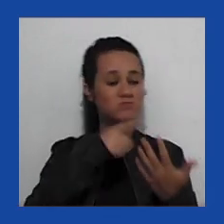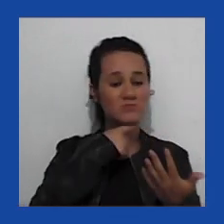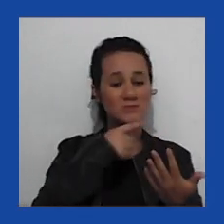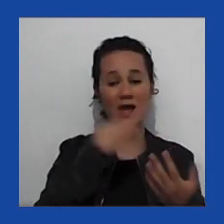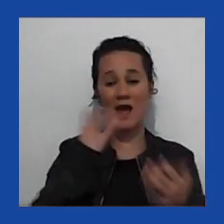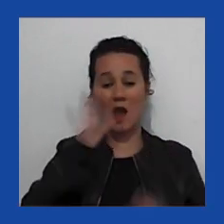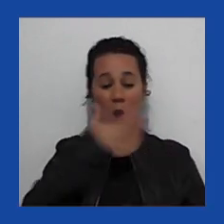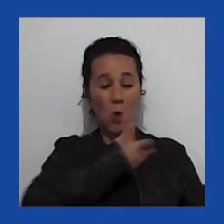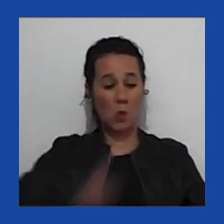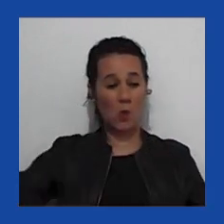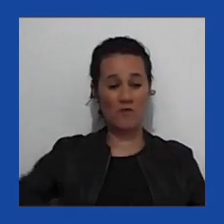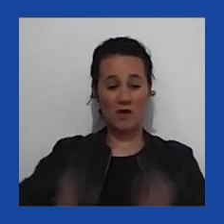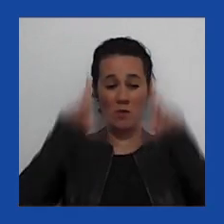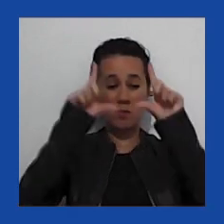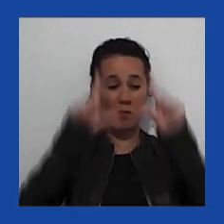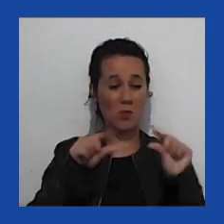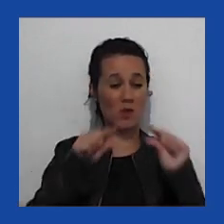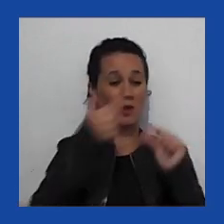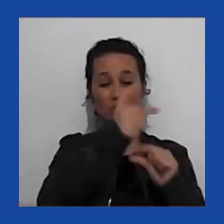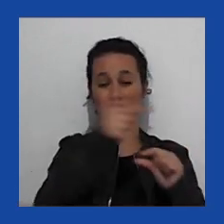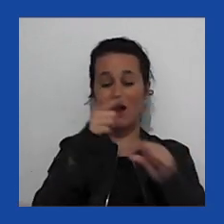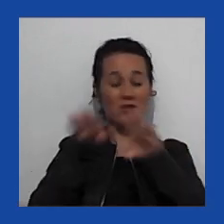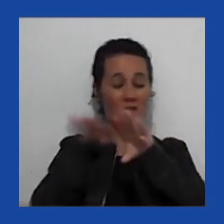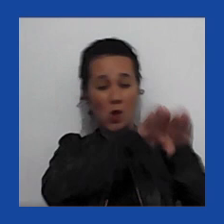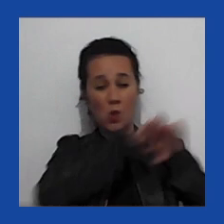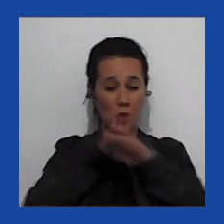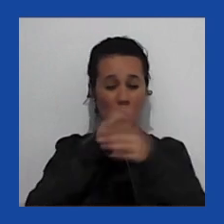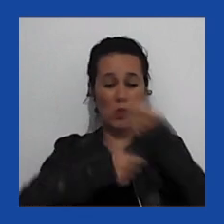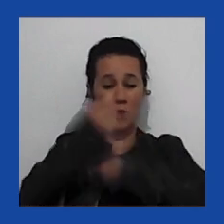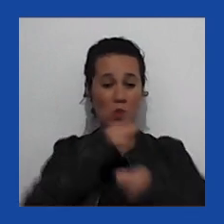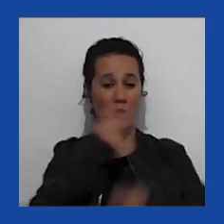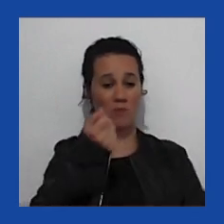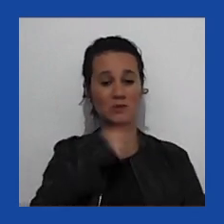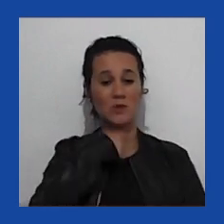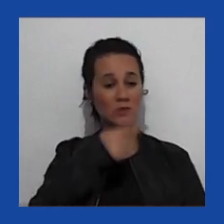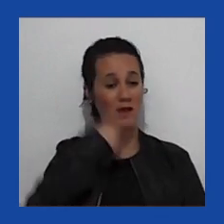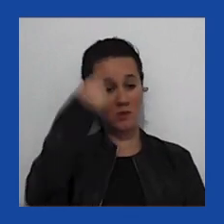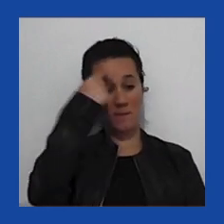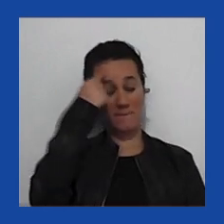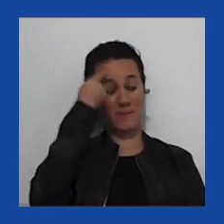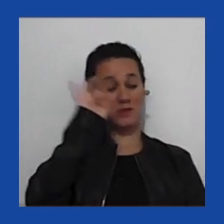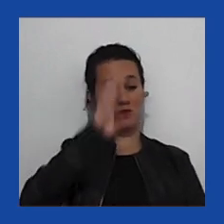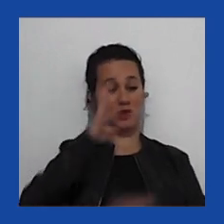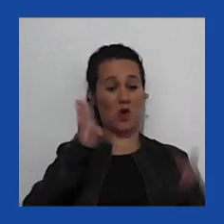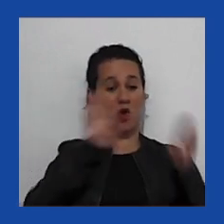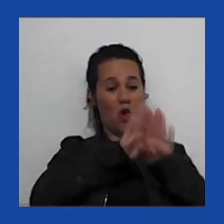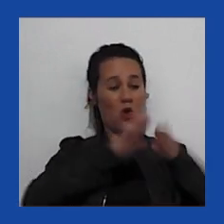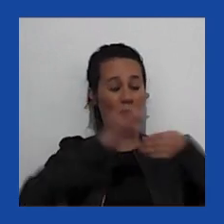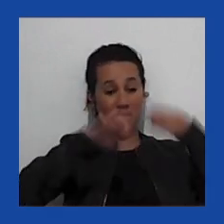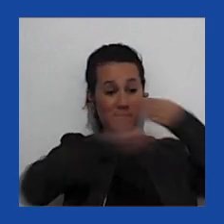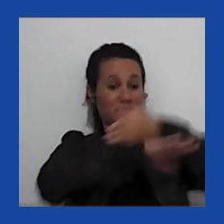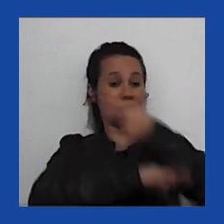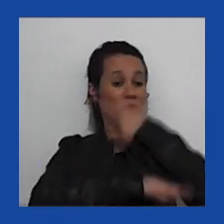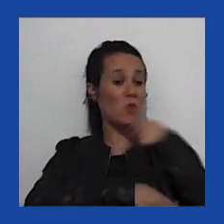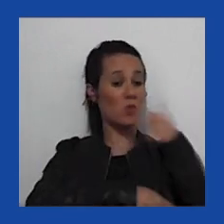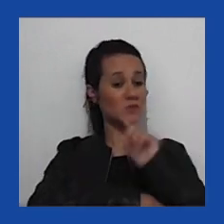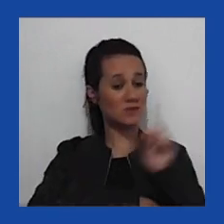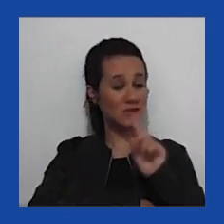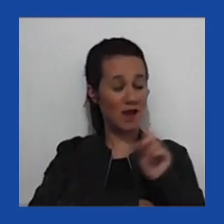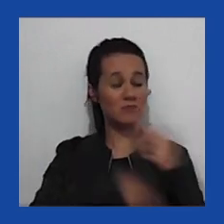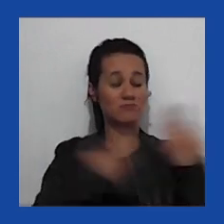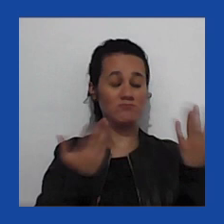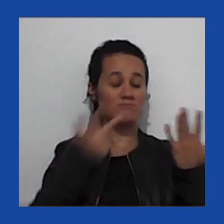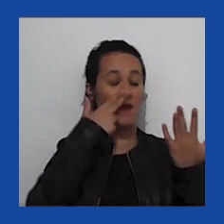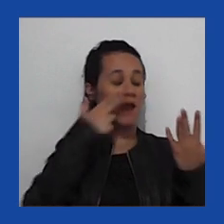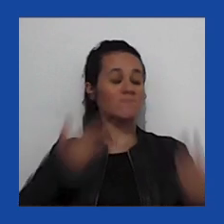pode diminuir a desigualdade econômica, que governo só controle as fronteiras e identidades, não é uma surpresa